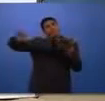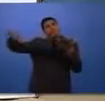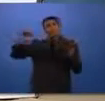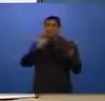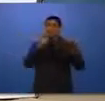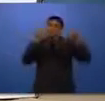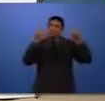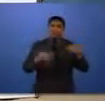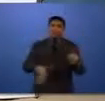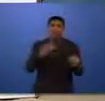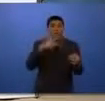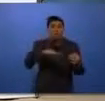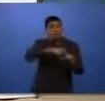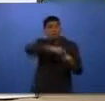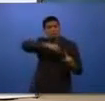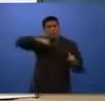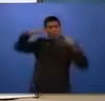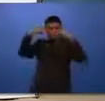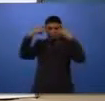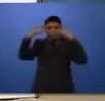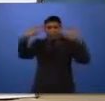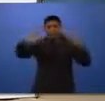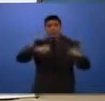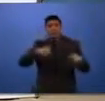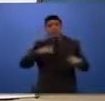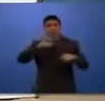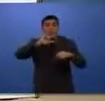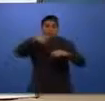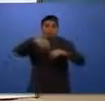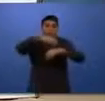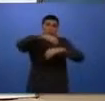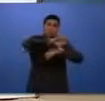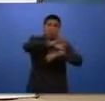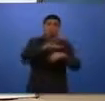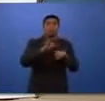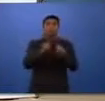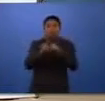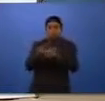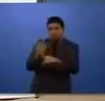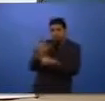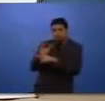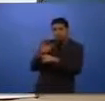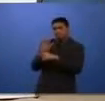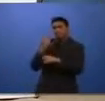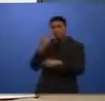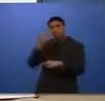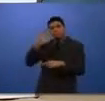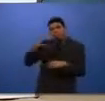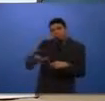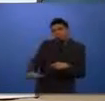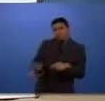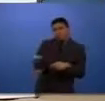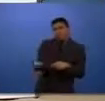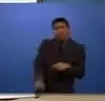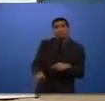infantil, que são encaminhadas aos diversos setores policiais ligadas ao trato da proteção infantil, à proteção da criança,